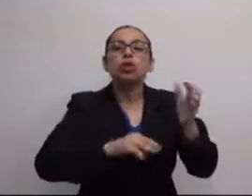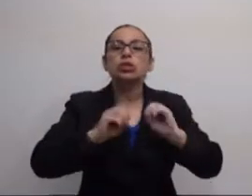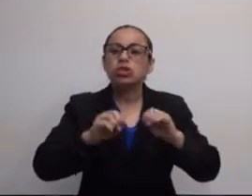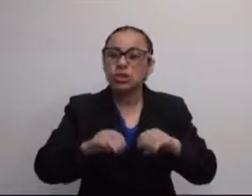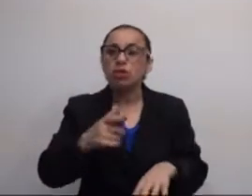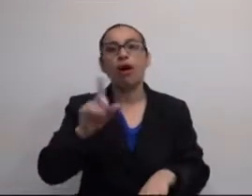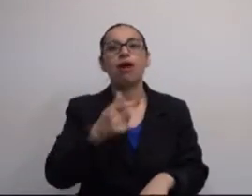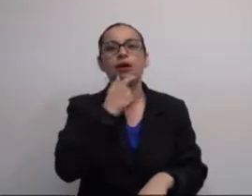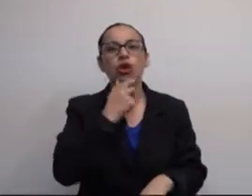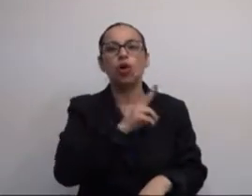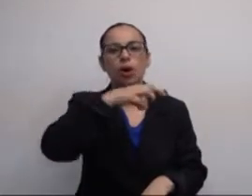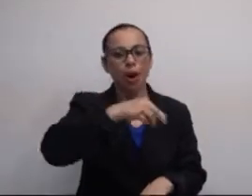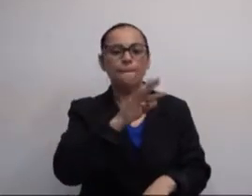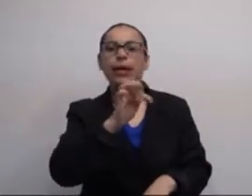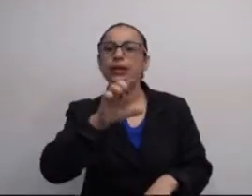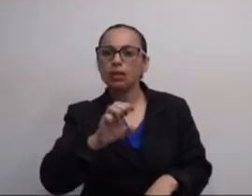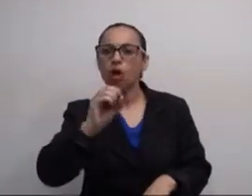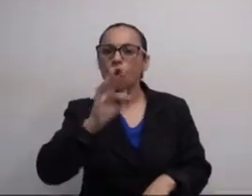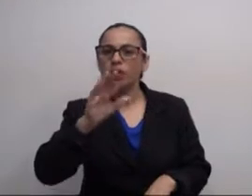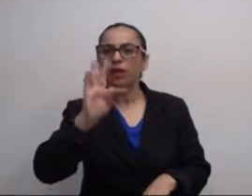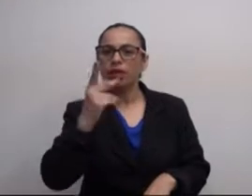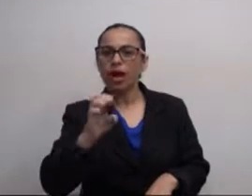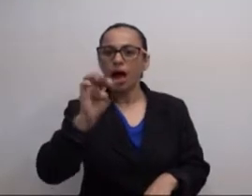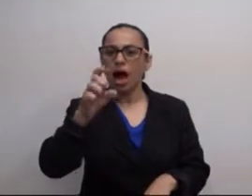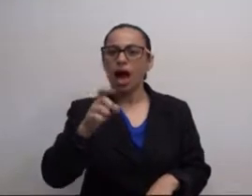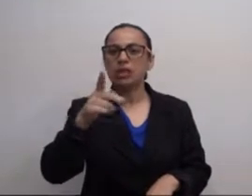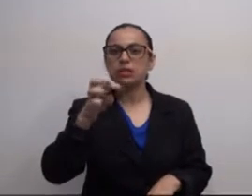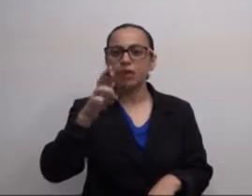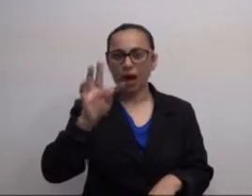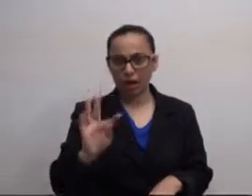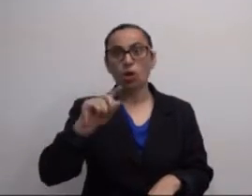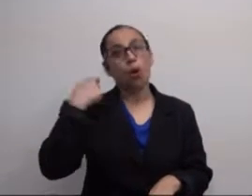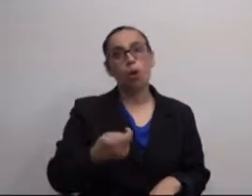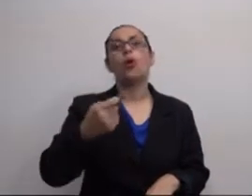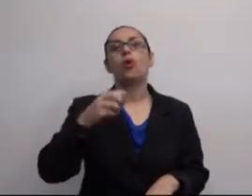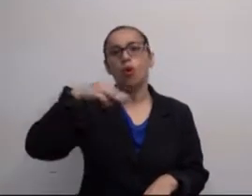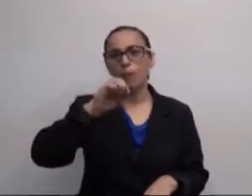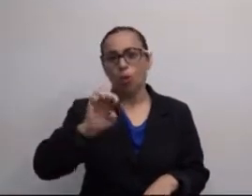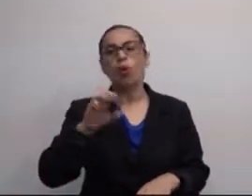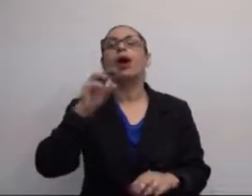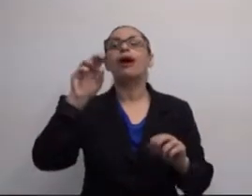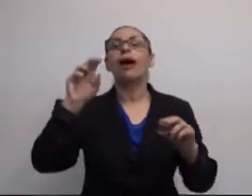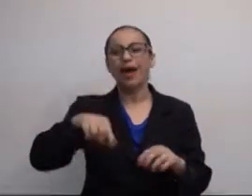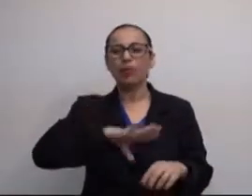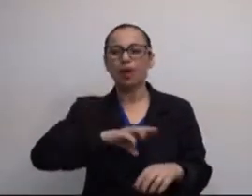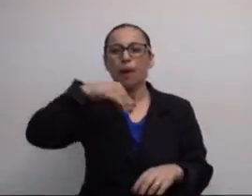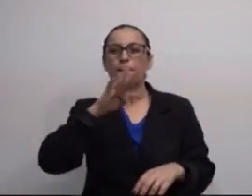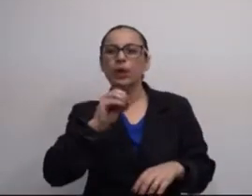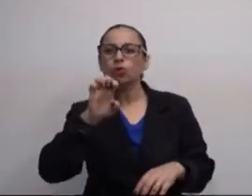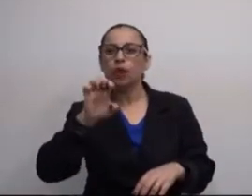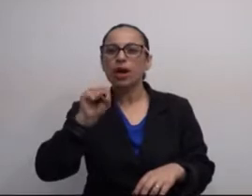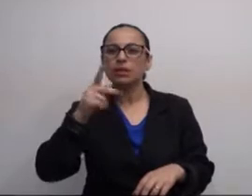eu venho pesquisando uma metodologia de ensino inglesa que se chama Mantle of the Expert, ou em português, o manto